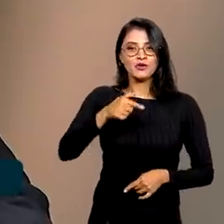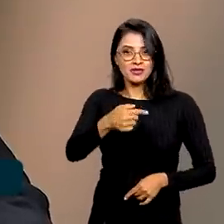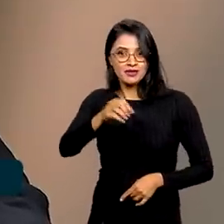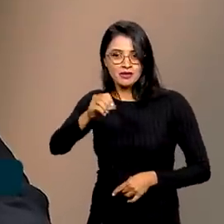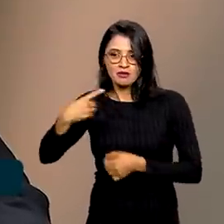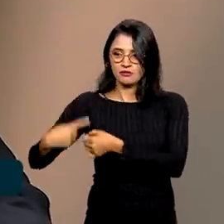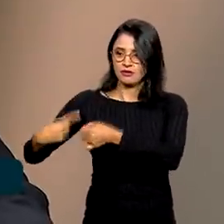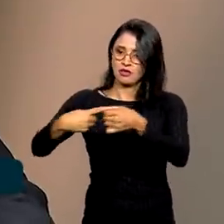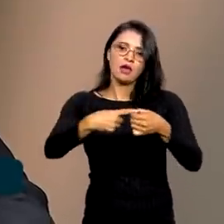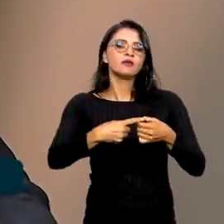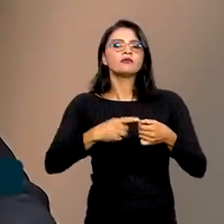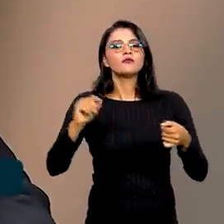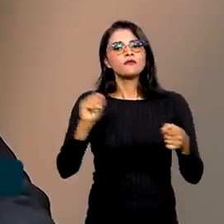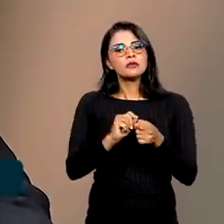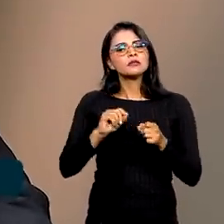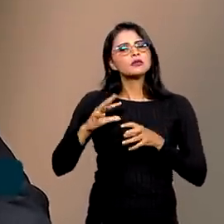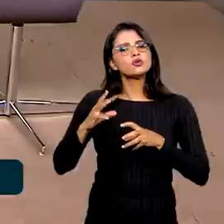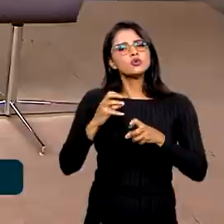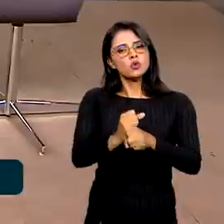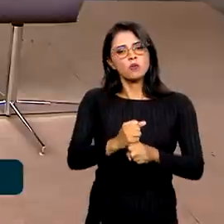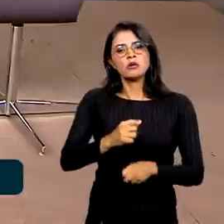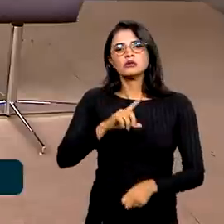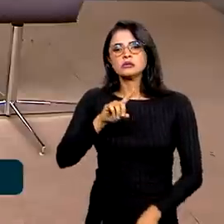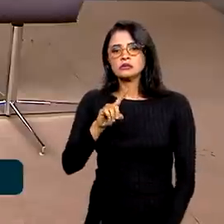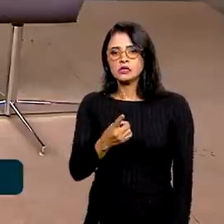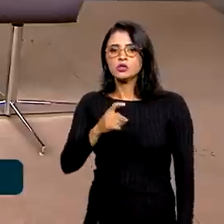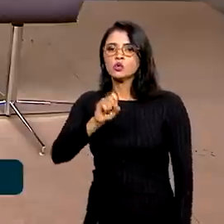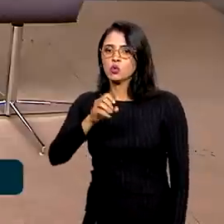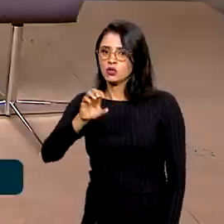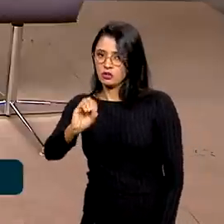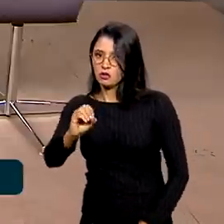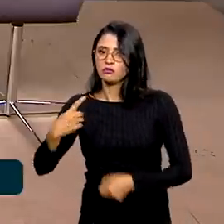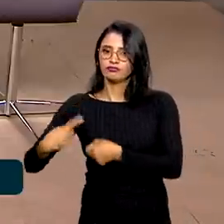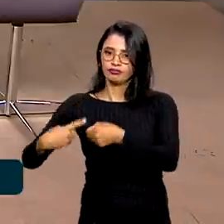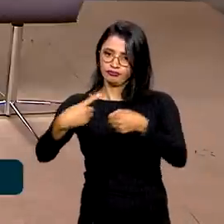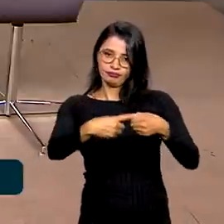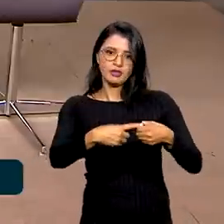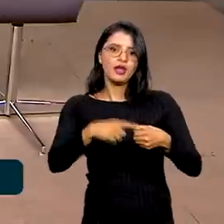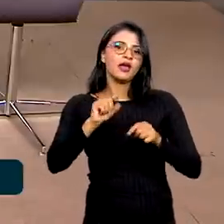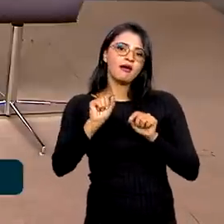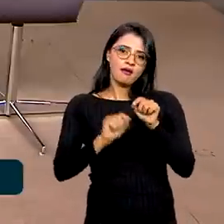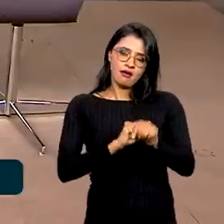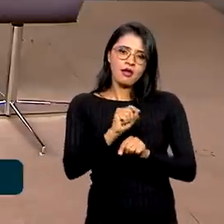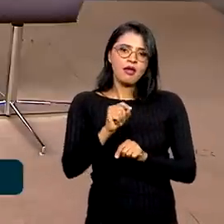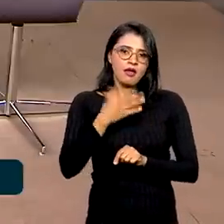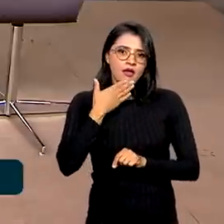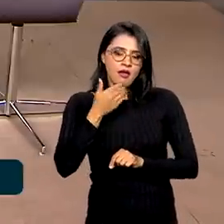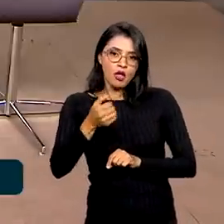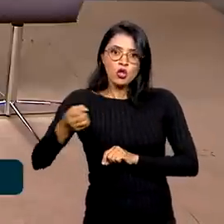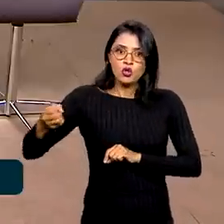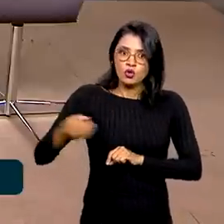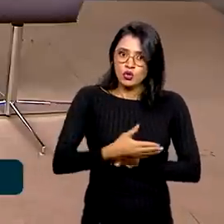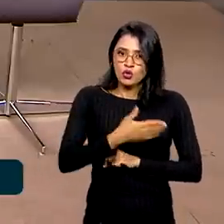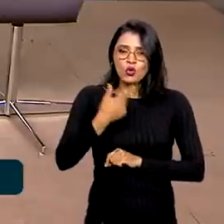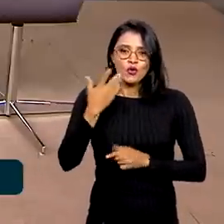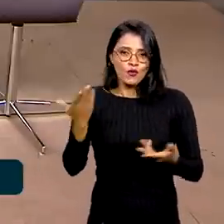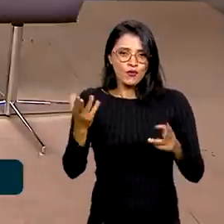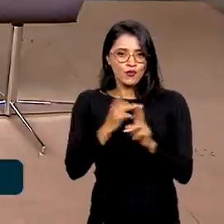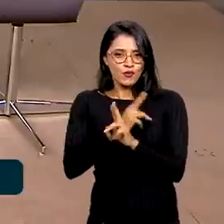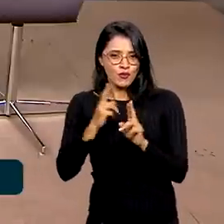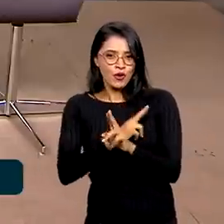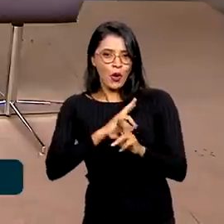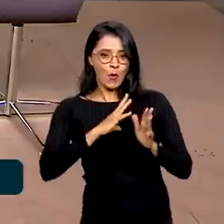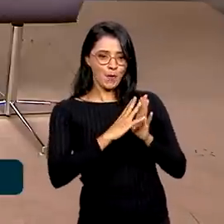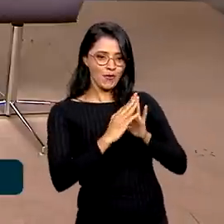Então, nós vamos fazer em aproximadamente 180 cidades, o que já vai ser uma grande inovação em relação ao